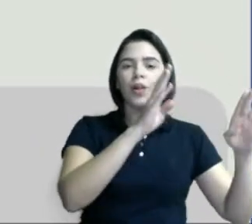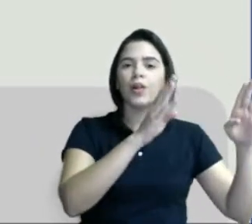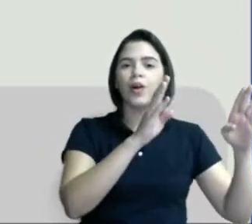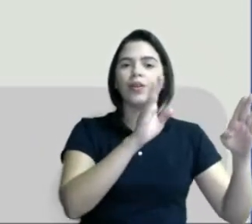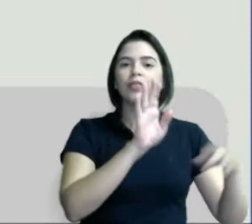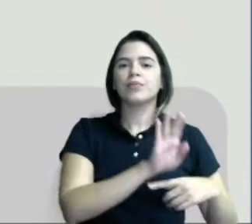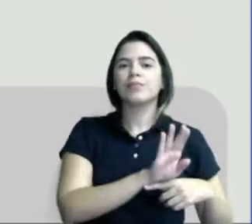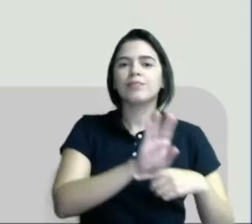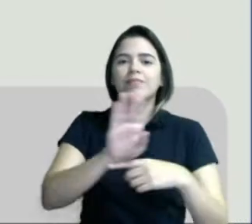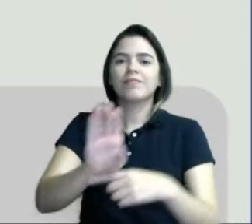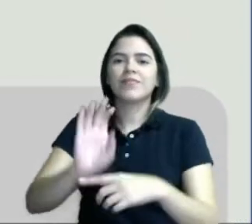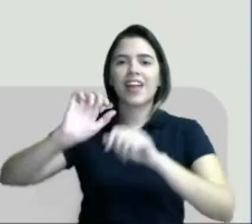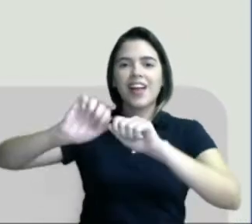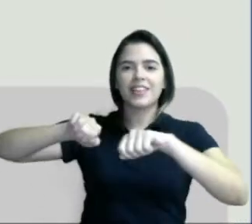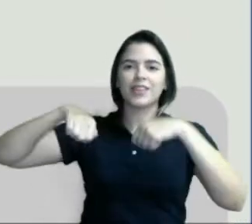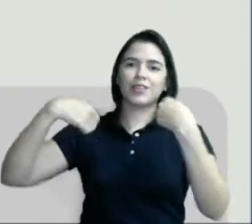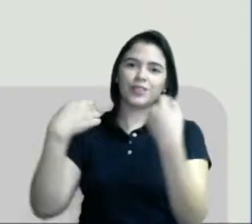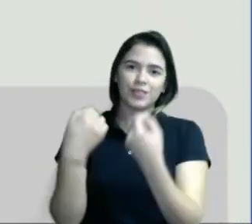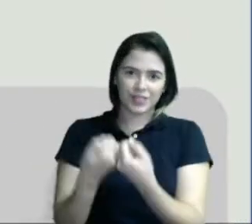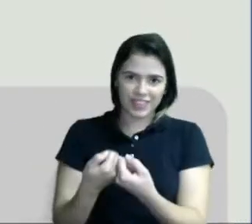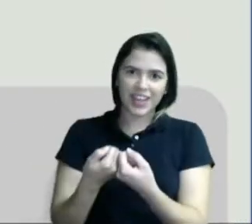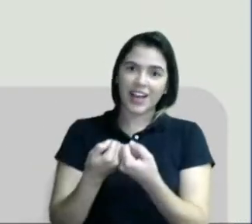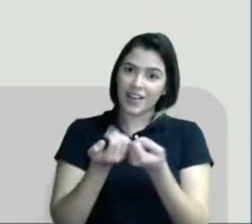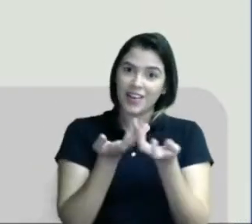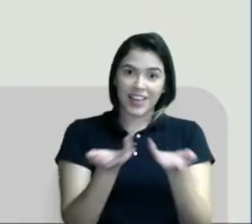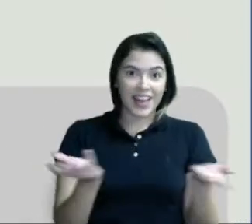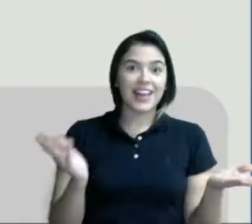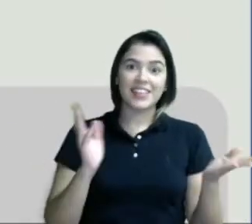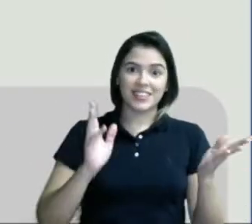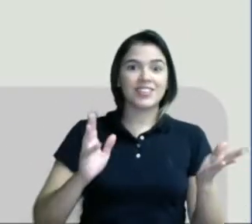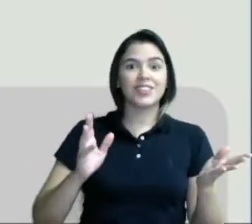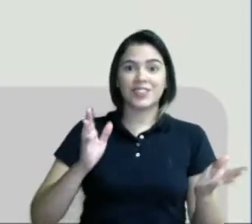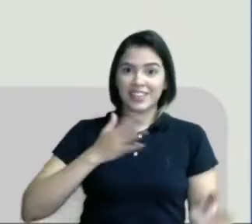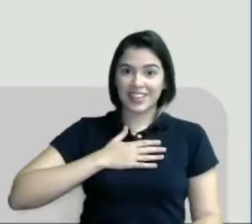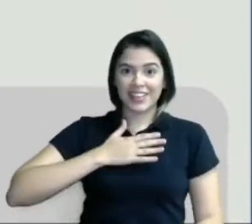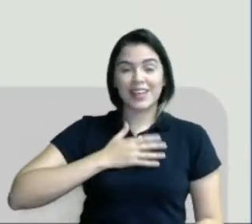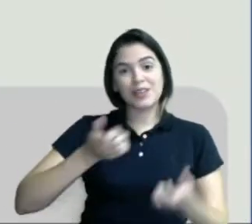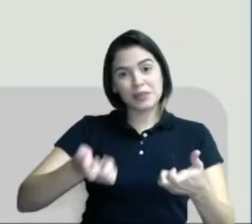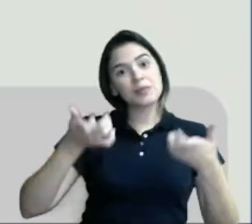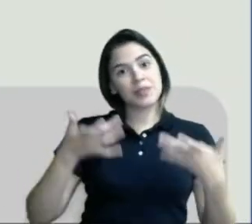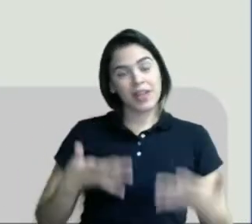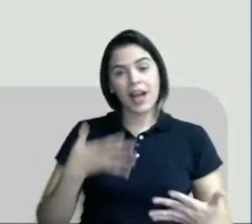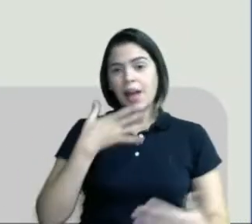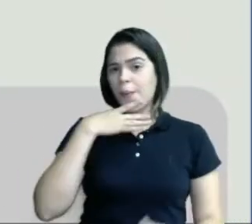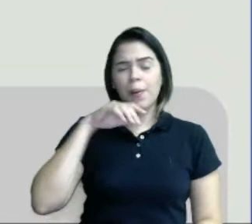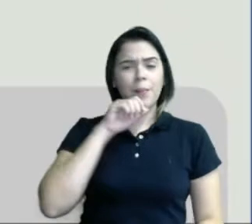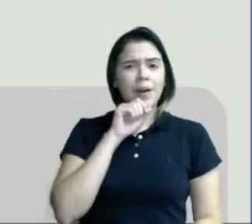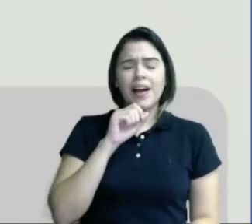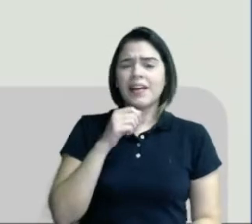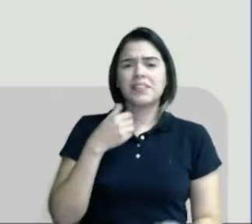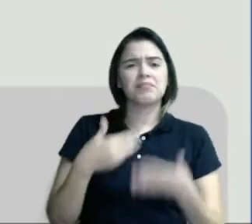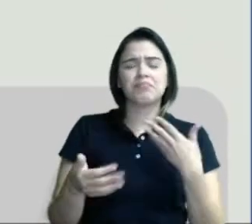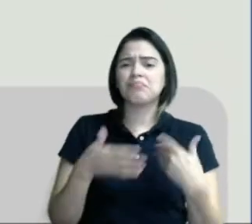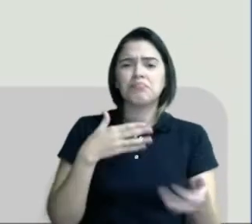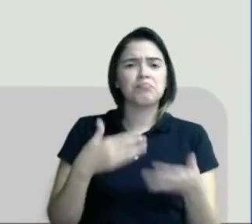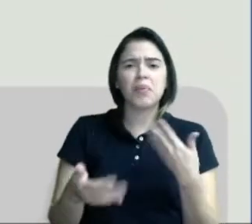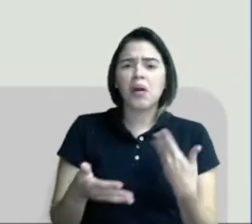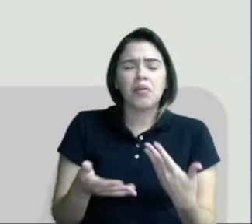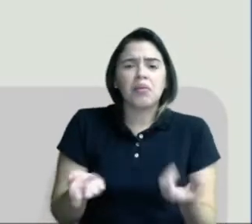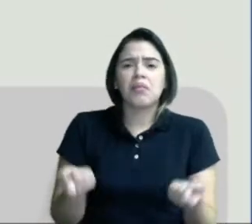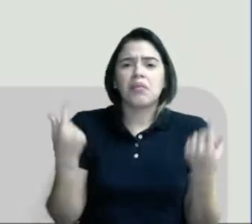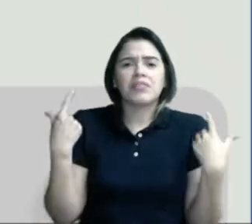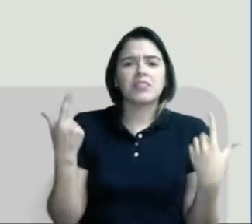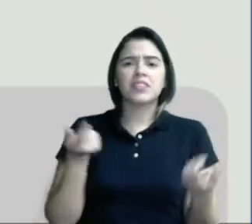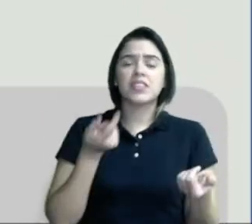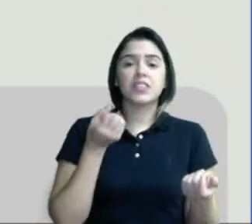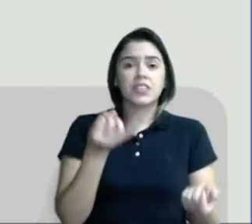suporte social. E é bem isso que a tia Manu falou. É aquele papai, não importa se ele é de sangue,